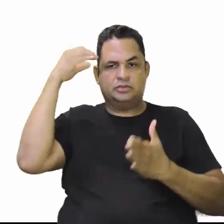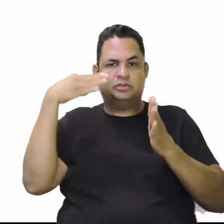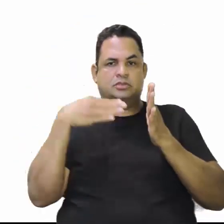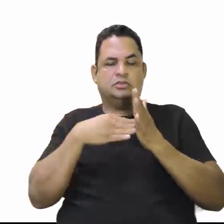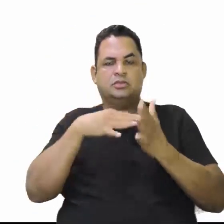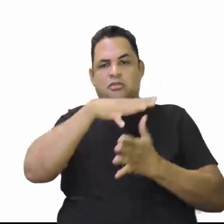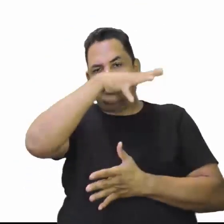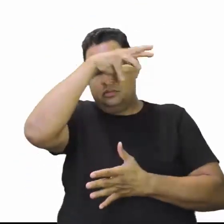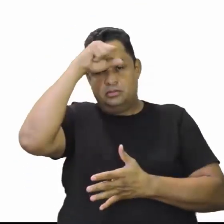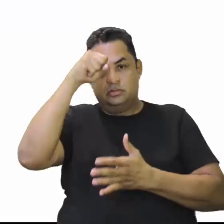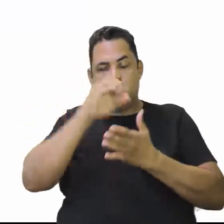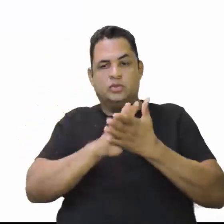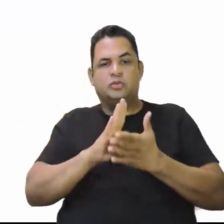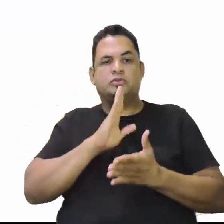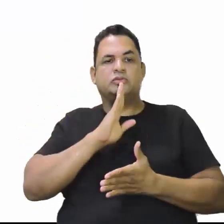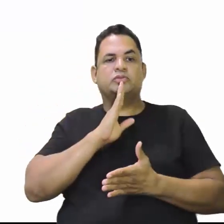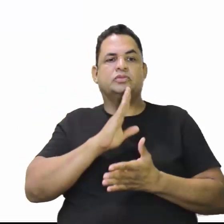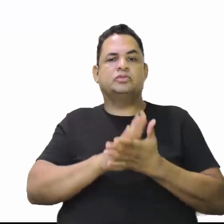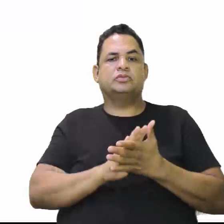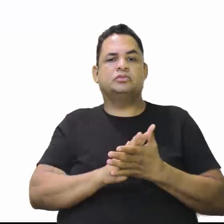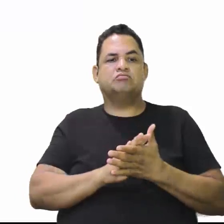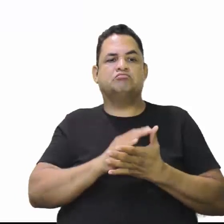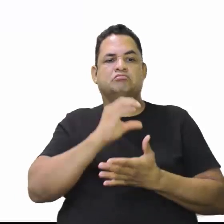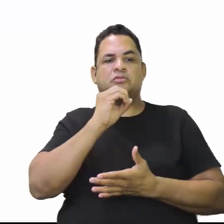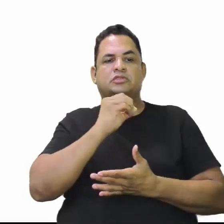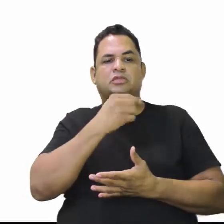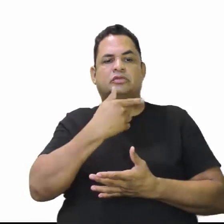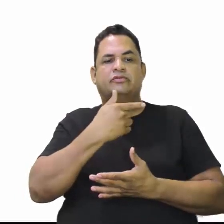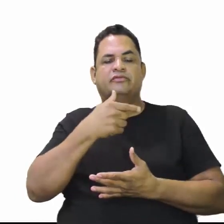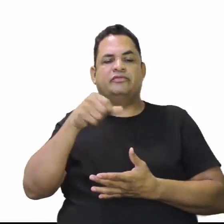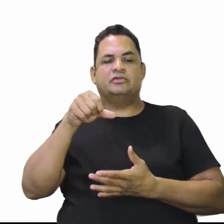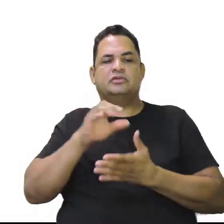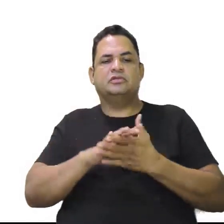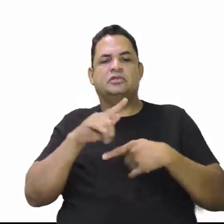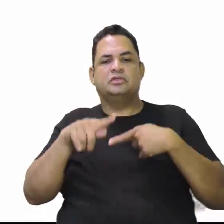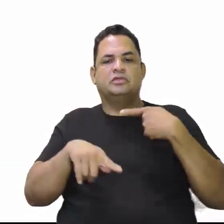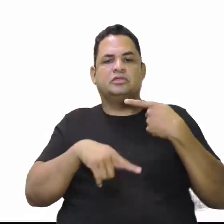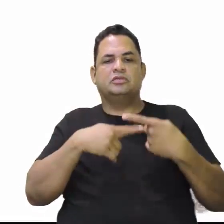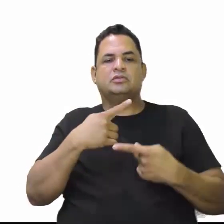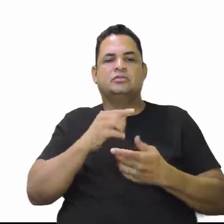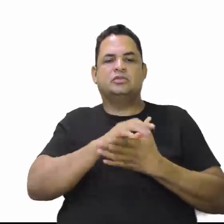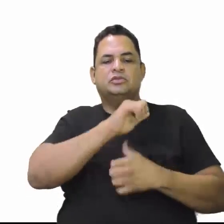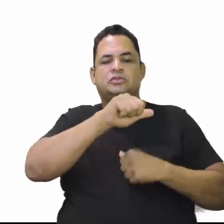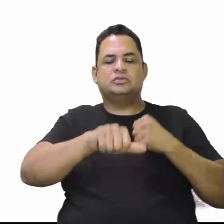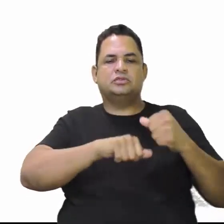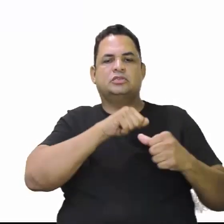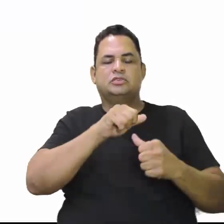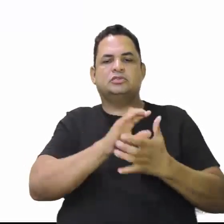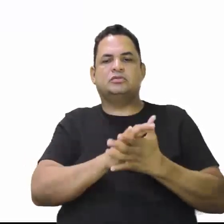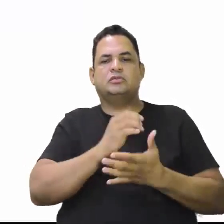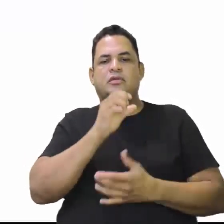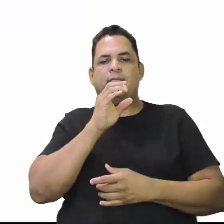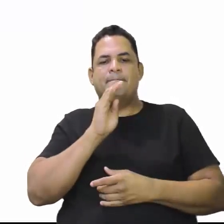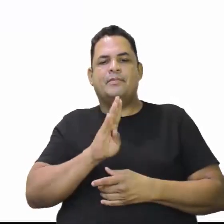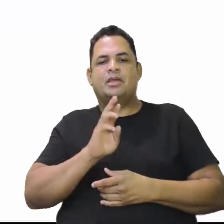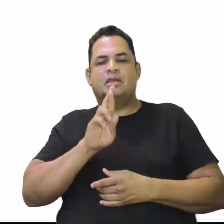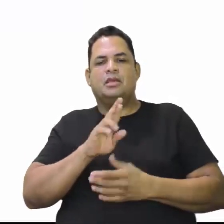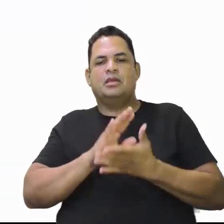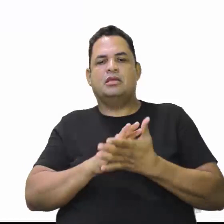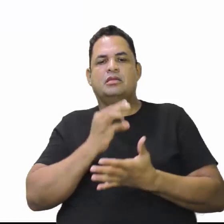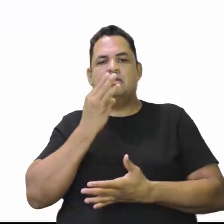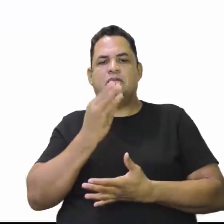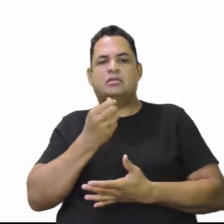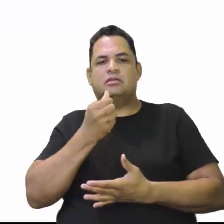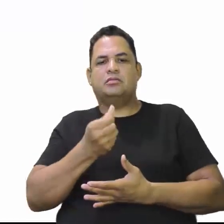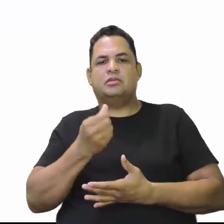conhecida primeiramente como 029 e depois como BR-364. Essa rodovia é